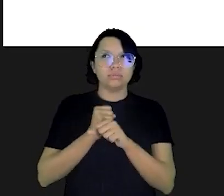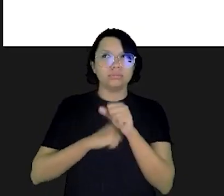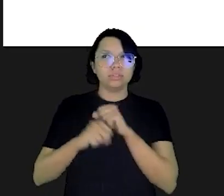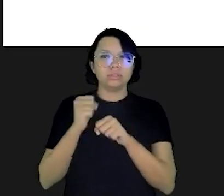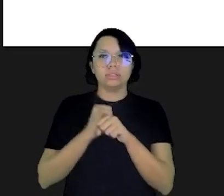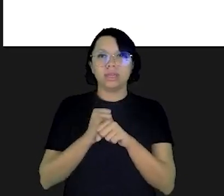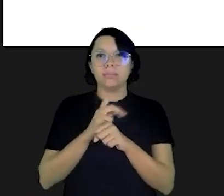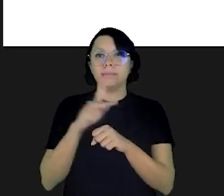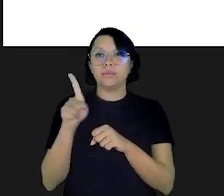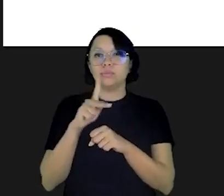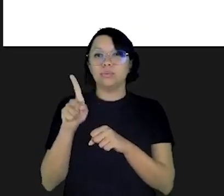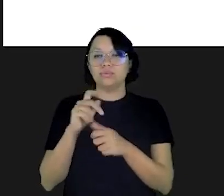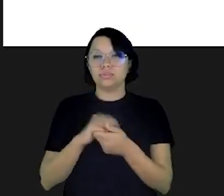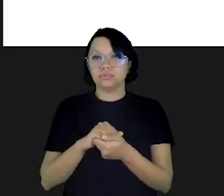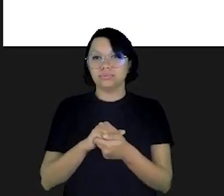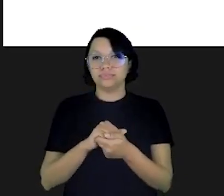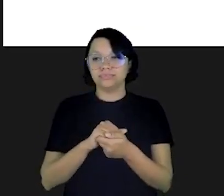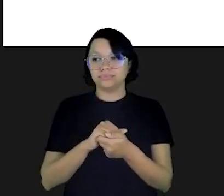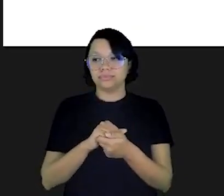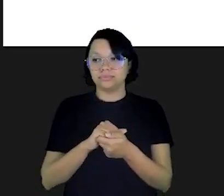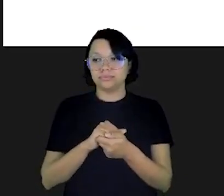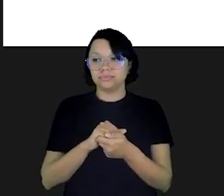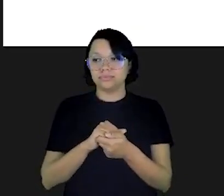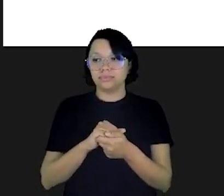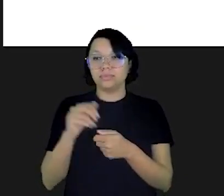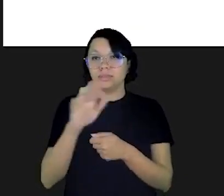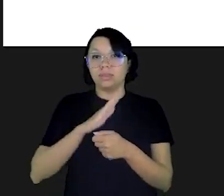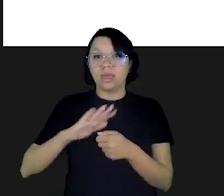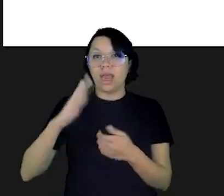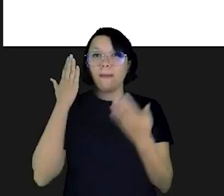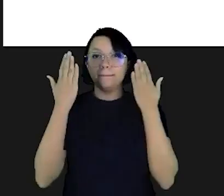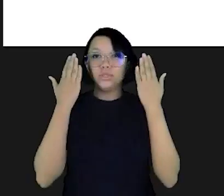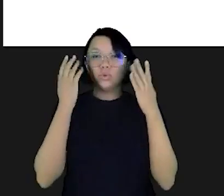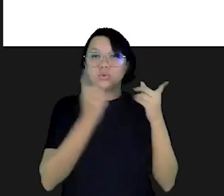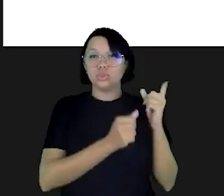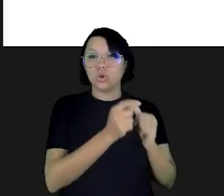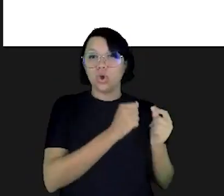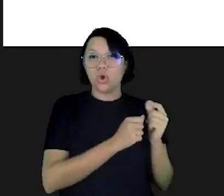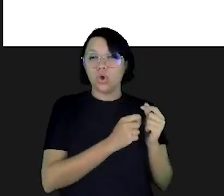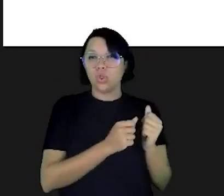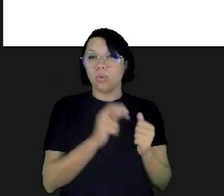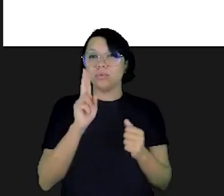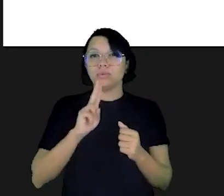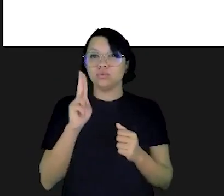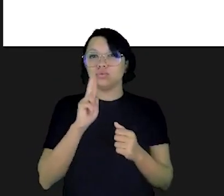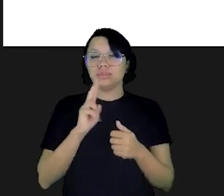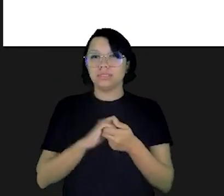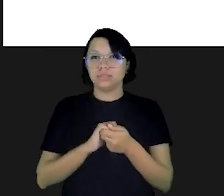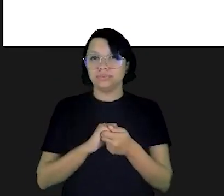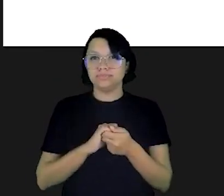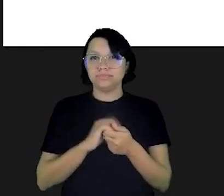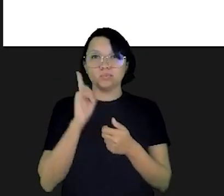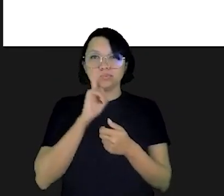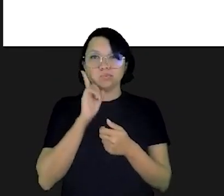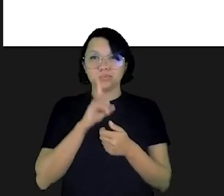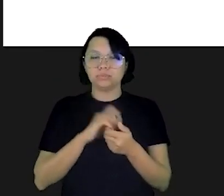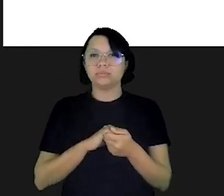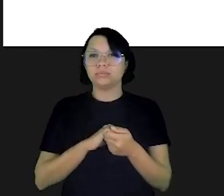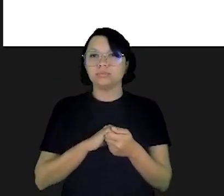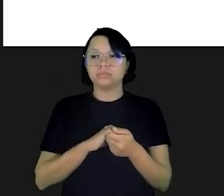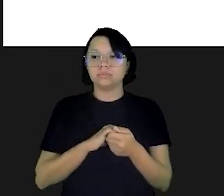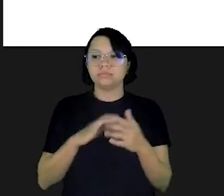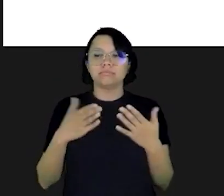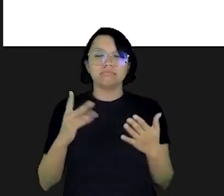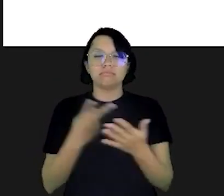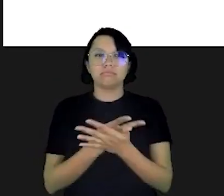foi feito nos Estados Unidos há poucos anos atrás pelo professor Dan Ariely que é professor da área de psicologia econômica na Universidade